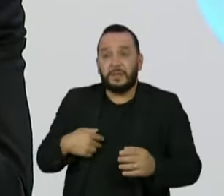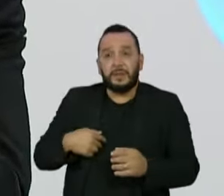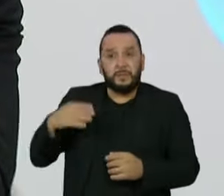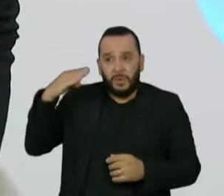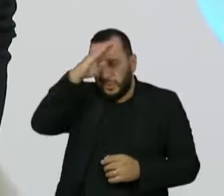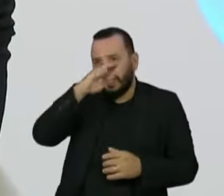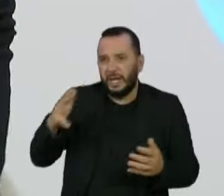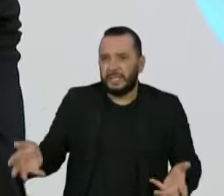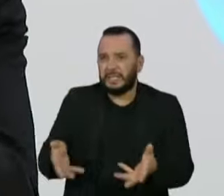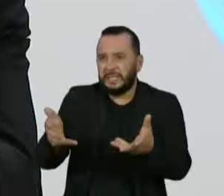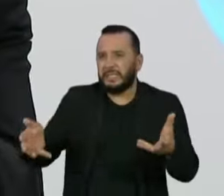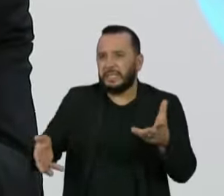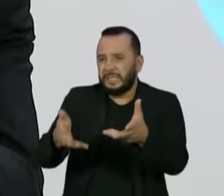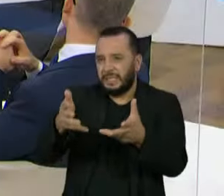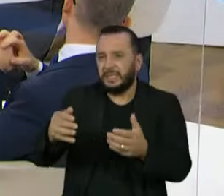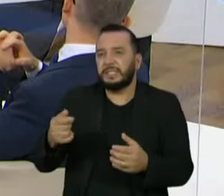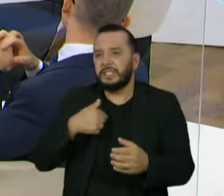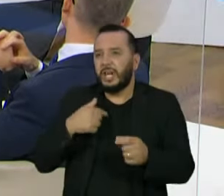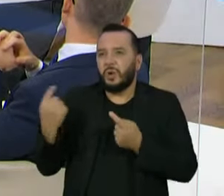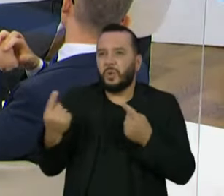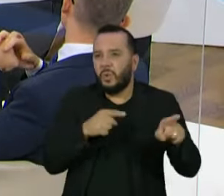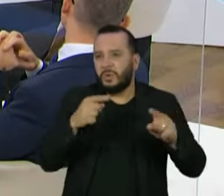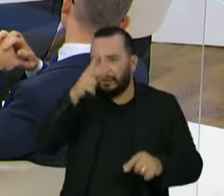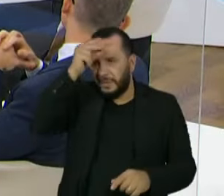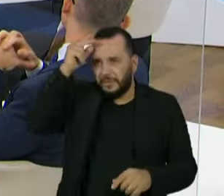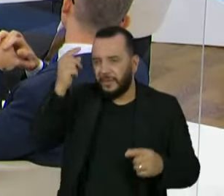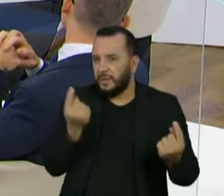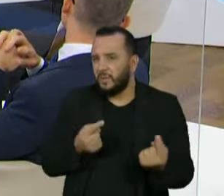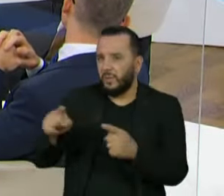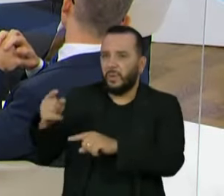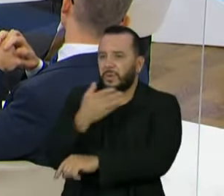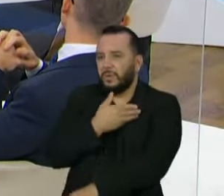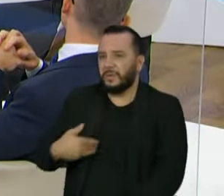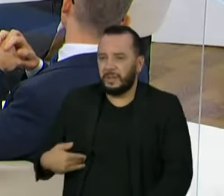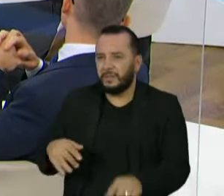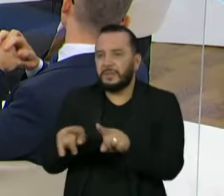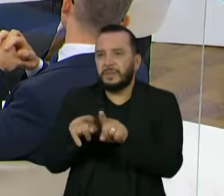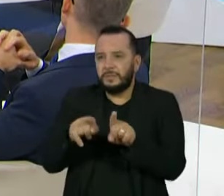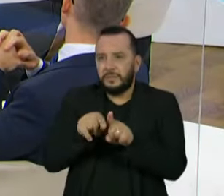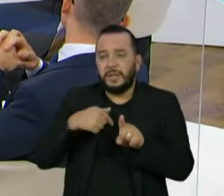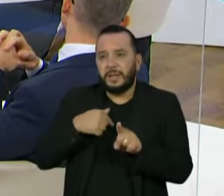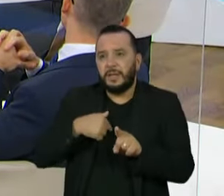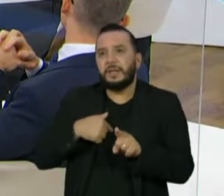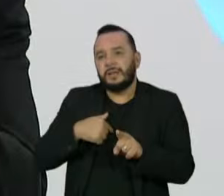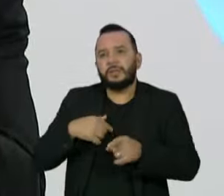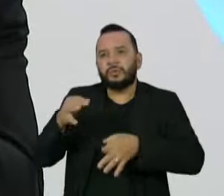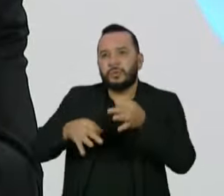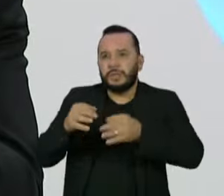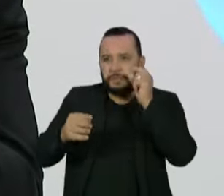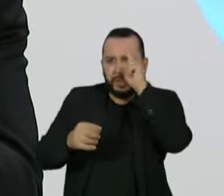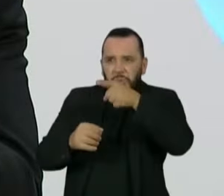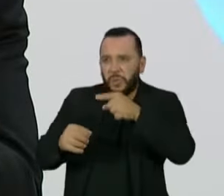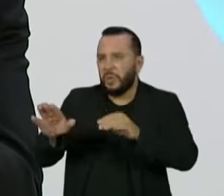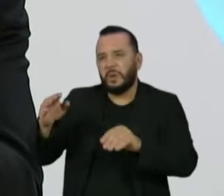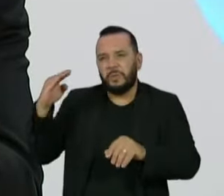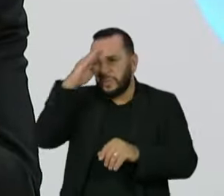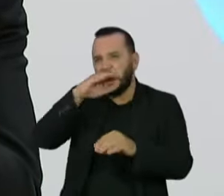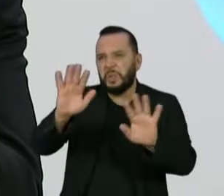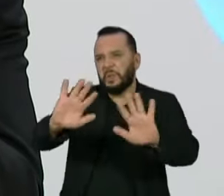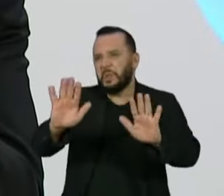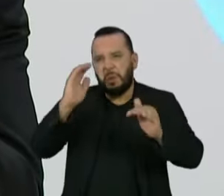incitando as pessoas a enfrentar prefeitos, governadores, a desrespeitar ordens inclusive judiciais. Isso, para mim, é sólido.